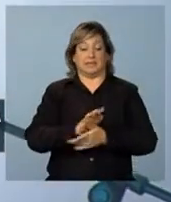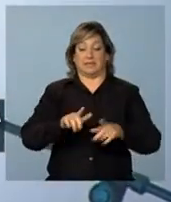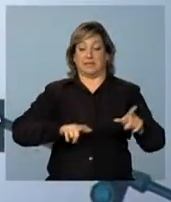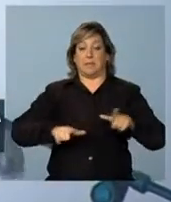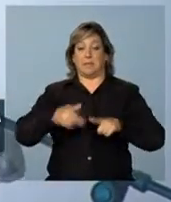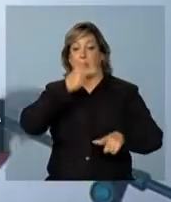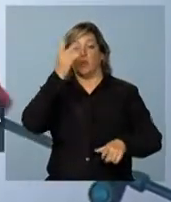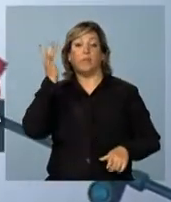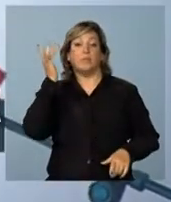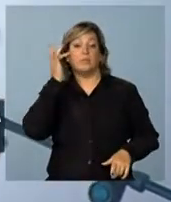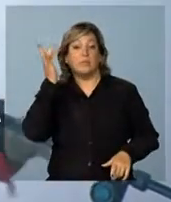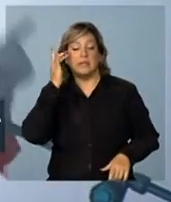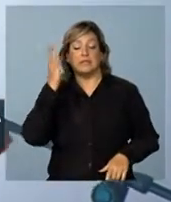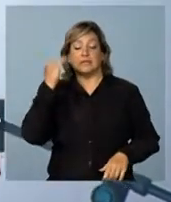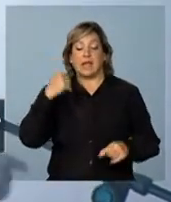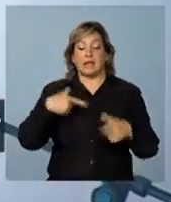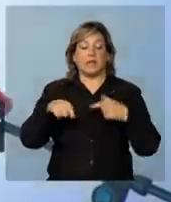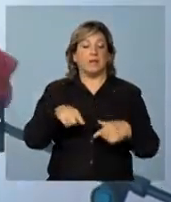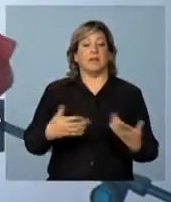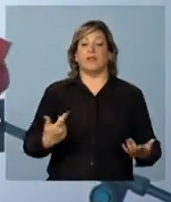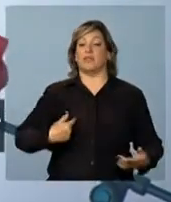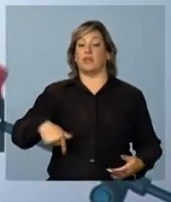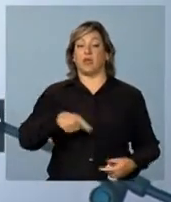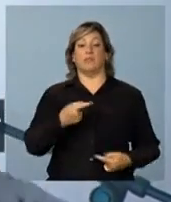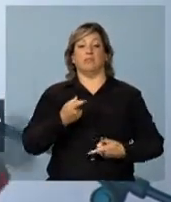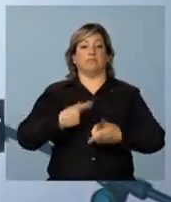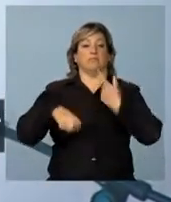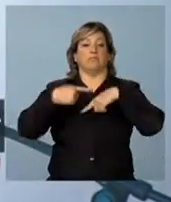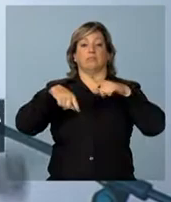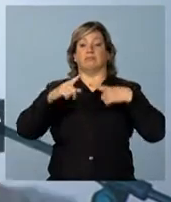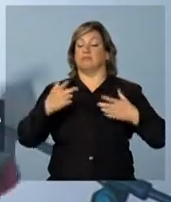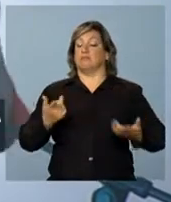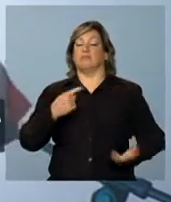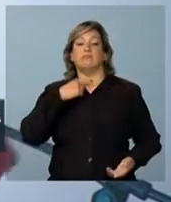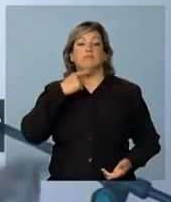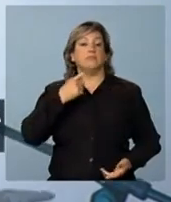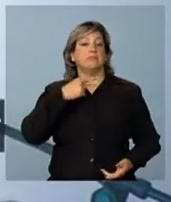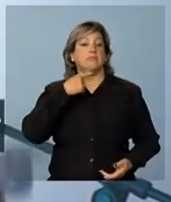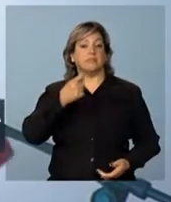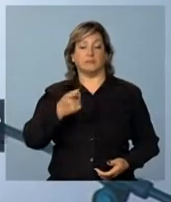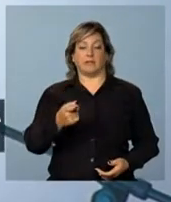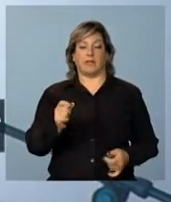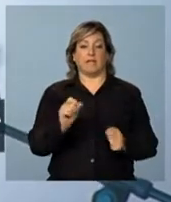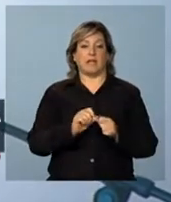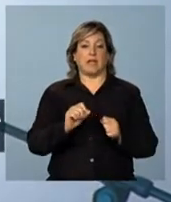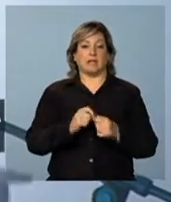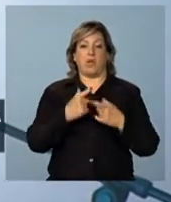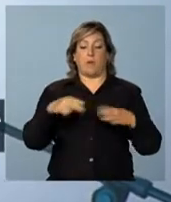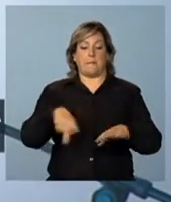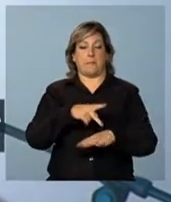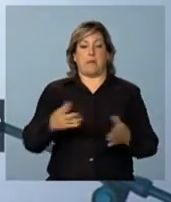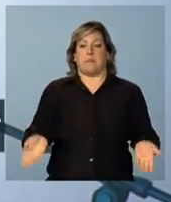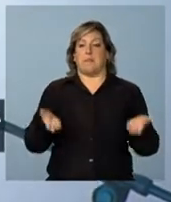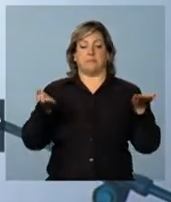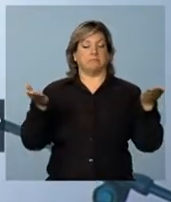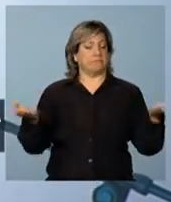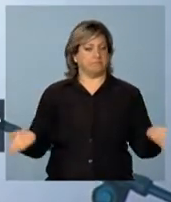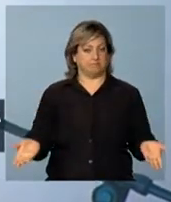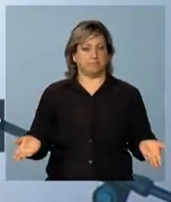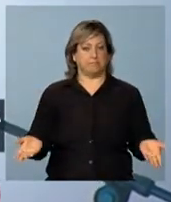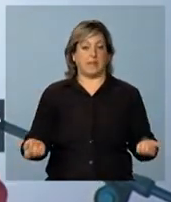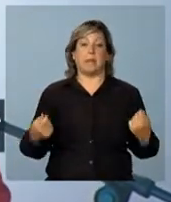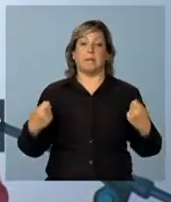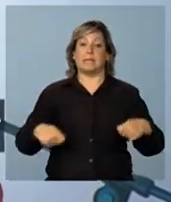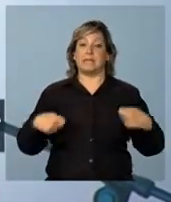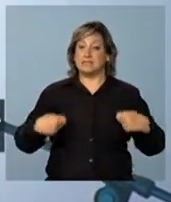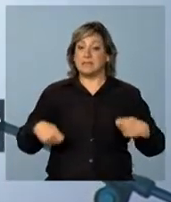especializados, nós não iremos, nós não faremos o nosso país crescer. E